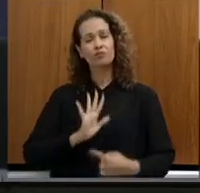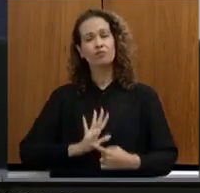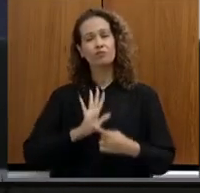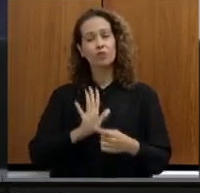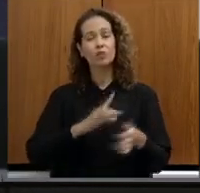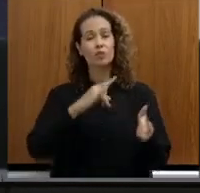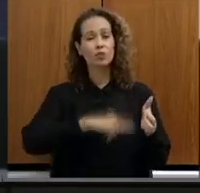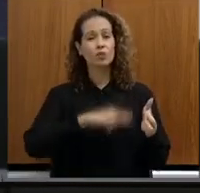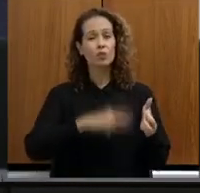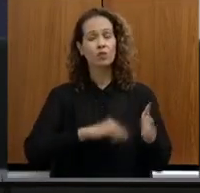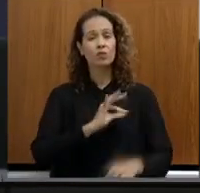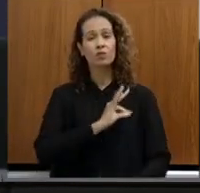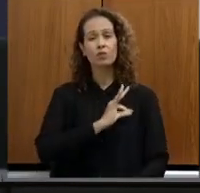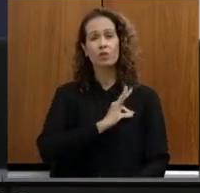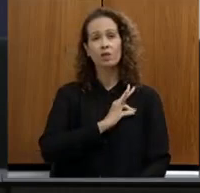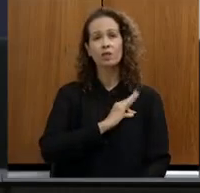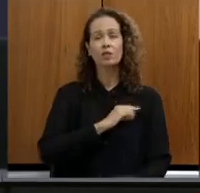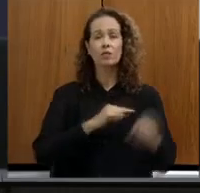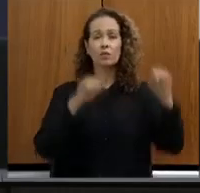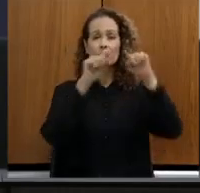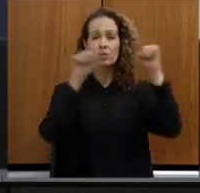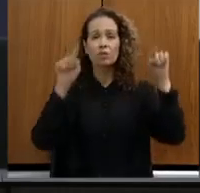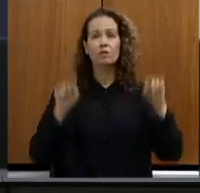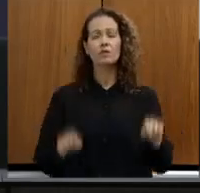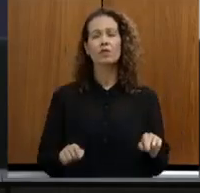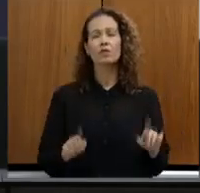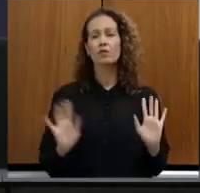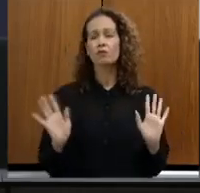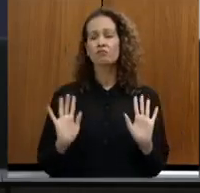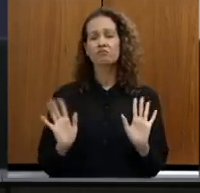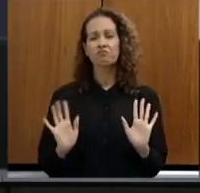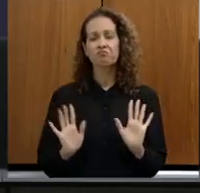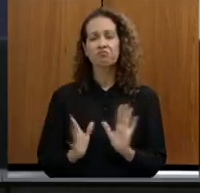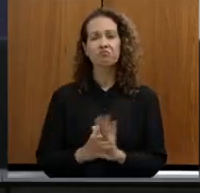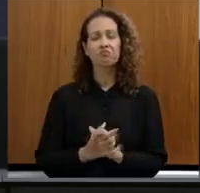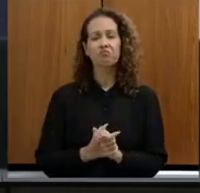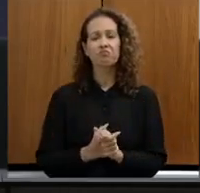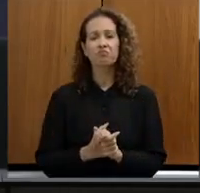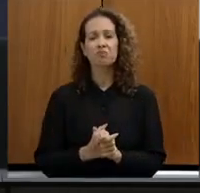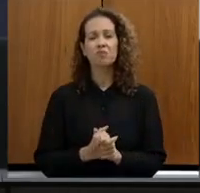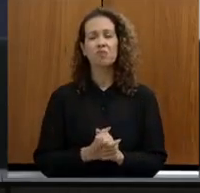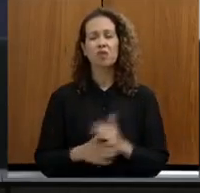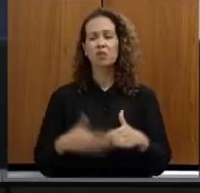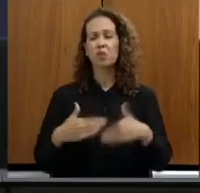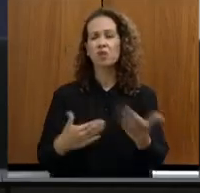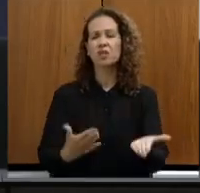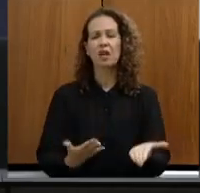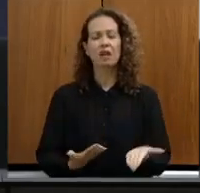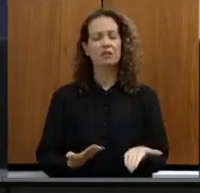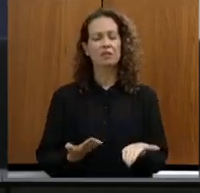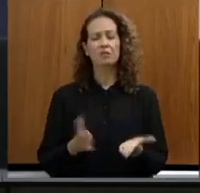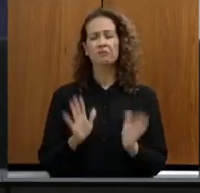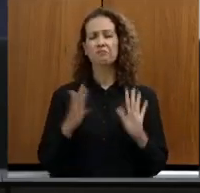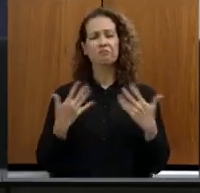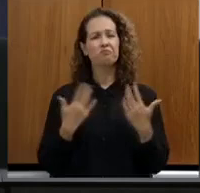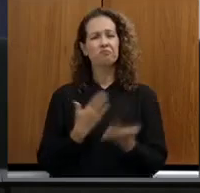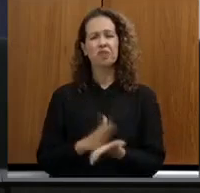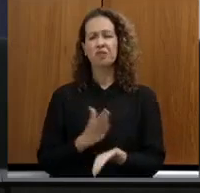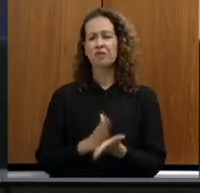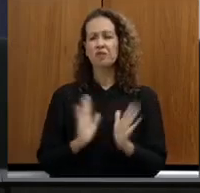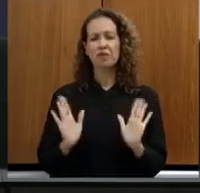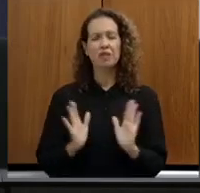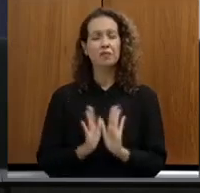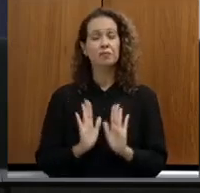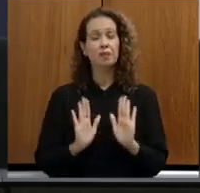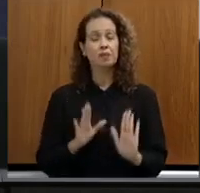documento da polícia que não tinha, que o servidor não tinha nada a ver com aquele processo, mas, deputado